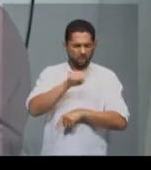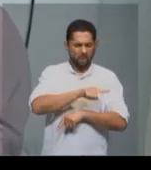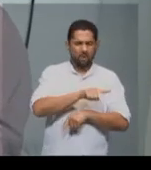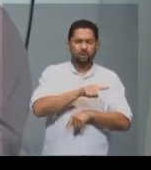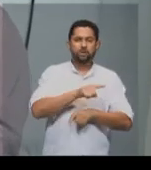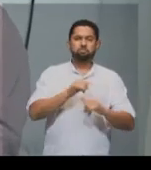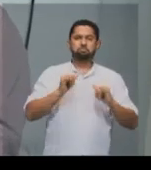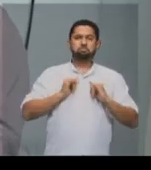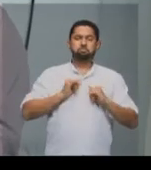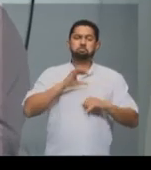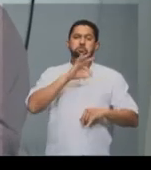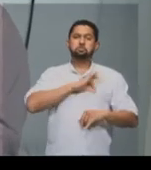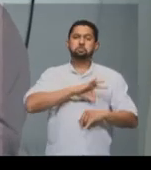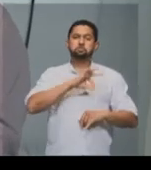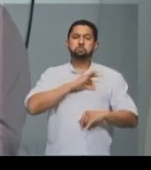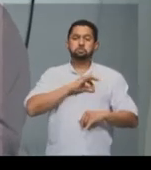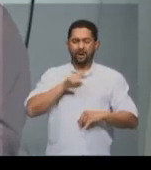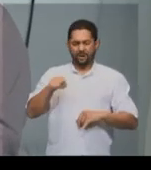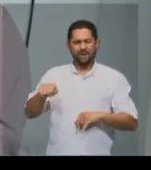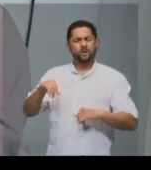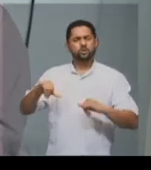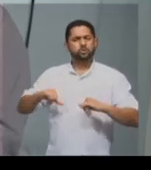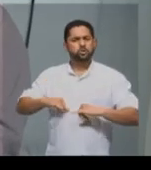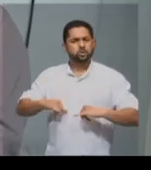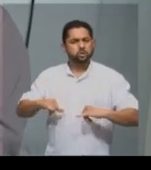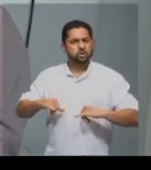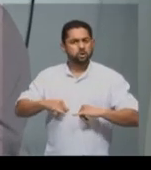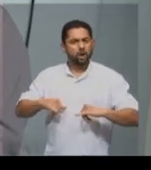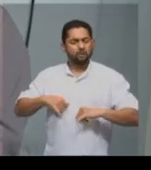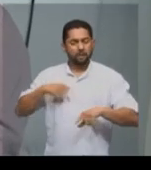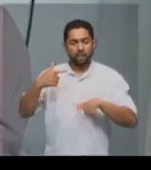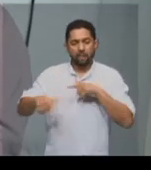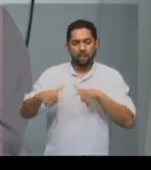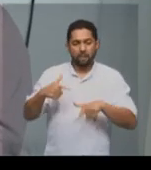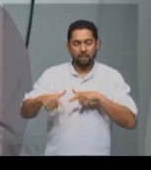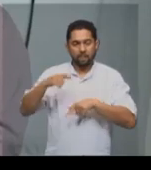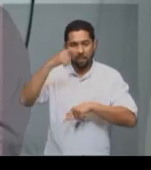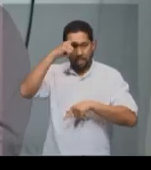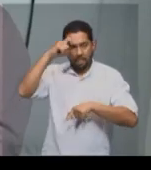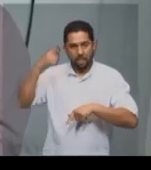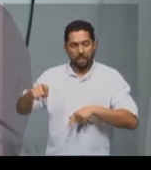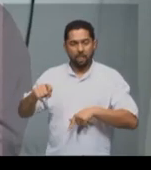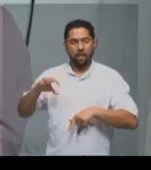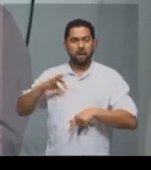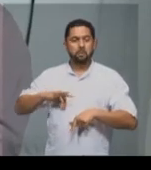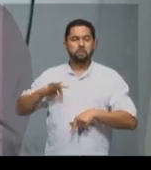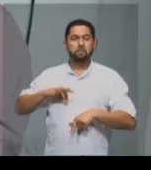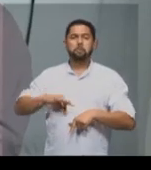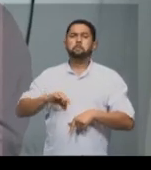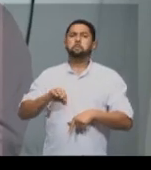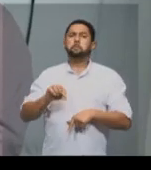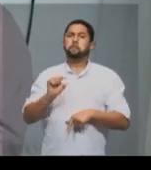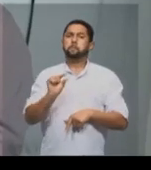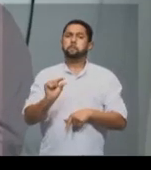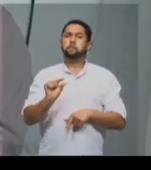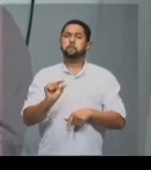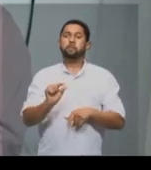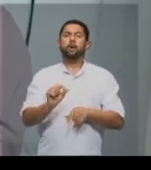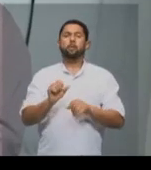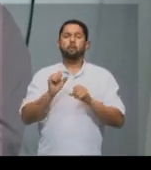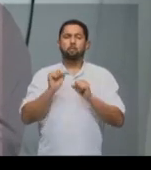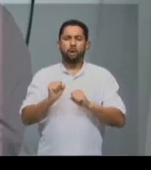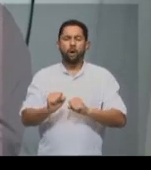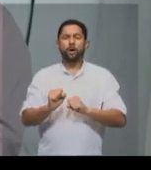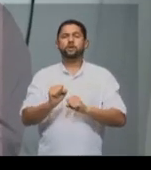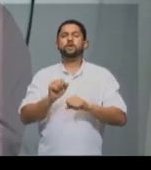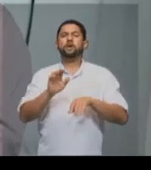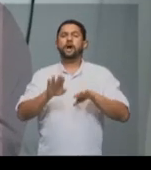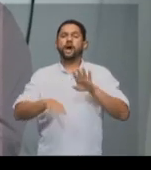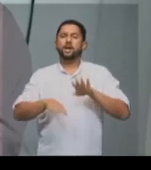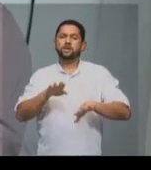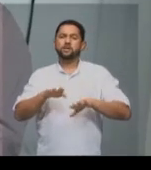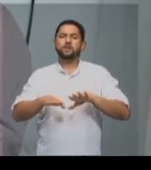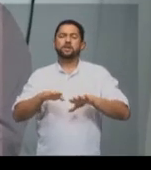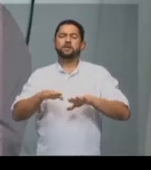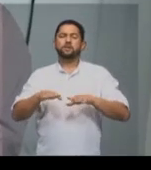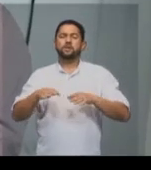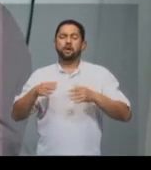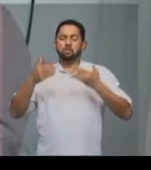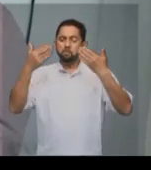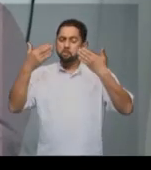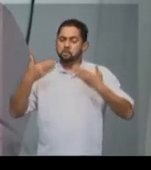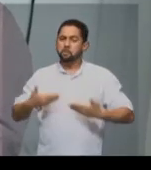de sua sobrevivência. Então, a escravização pode ser física, ela pode ser ideológica, ela pode ser